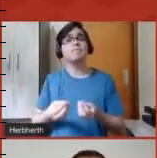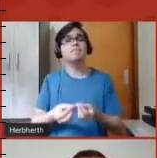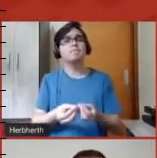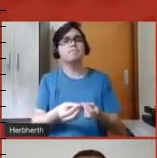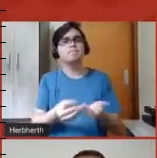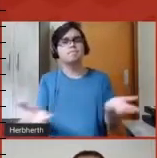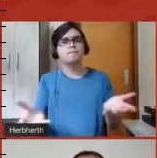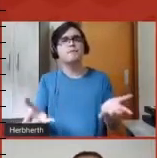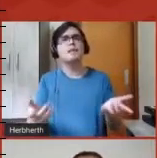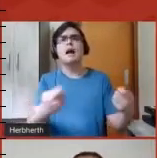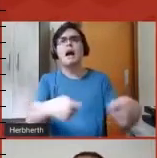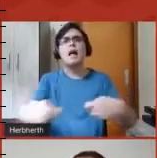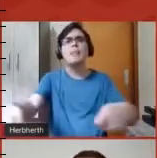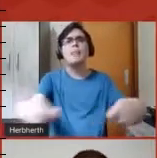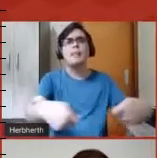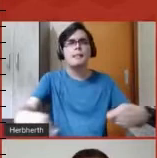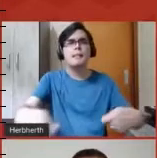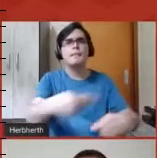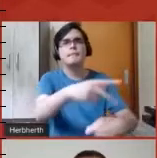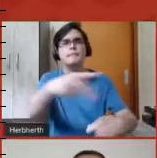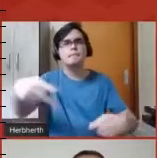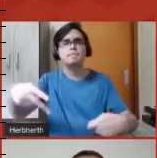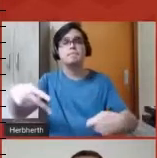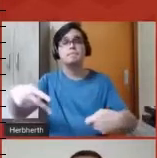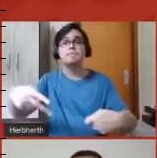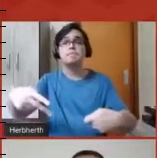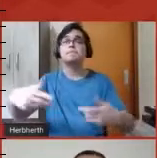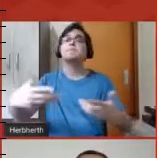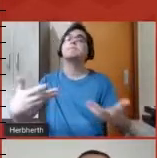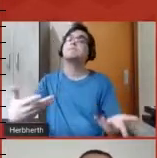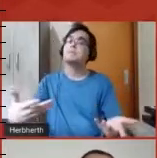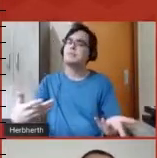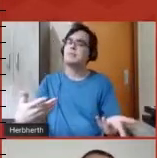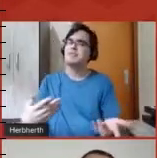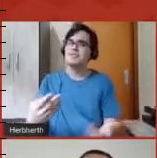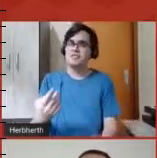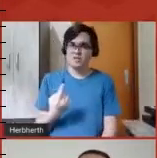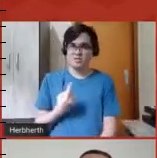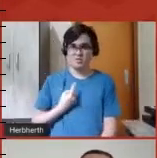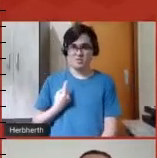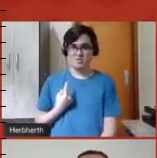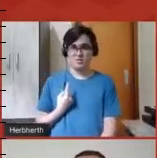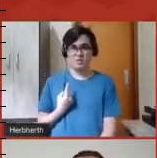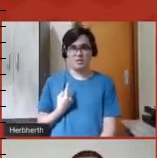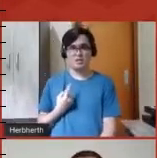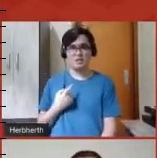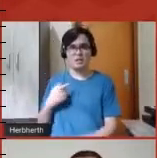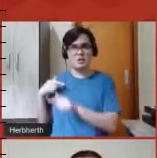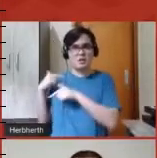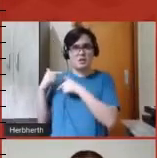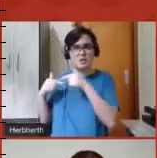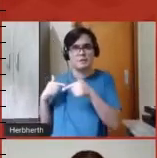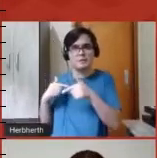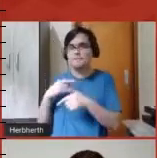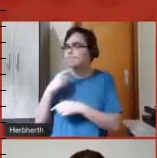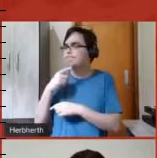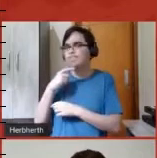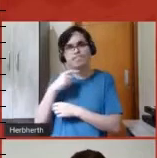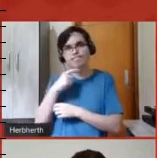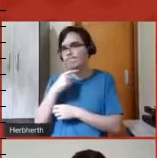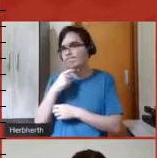a demanda da comunidade, a gente não consegue fazer como a gente faz normalmente, né? Como,